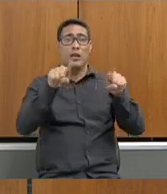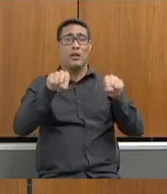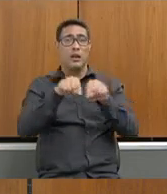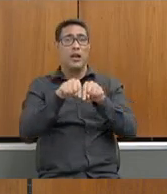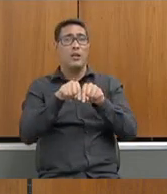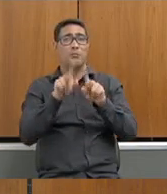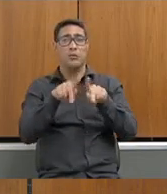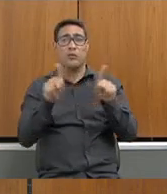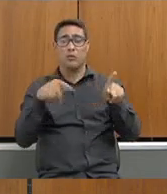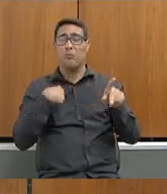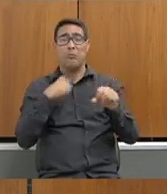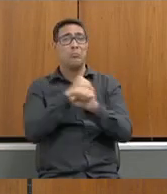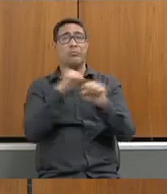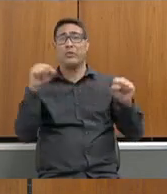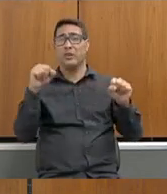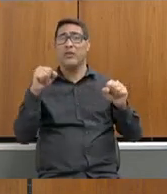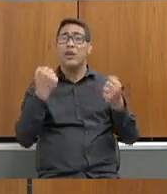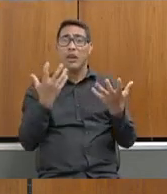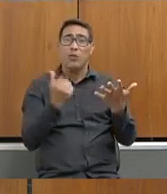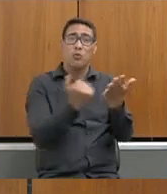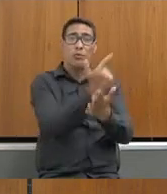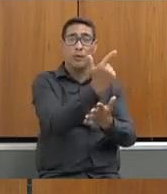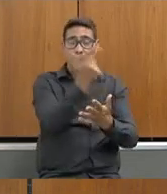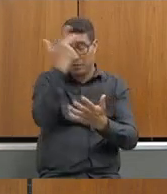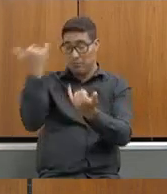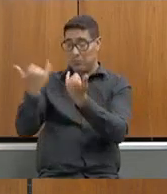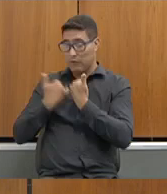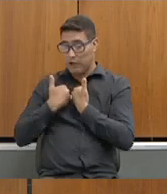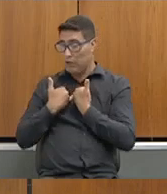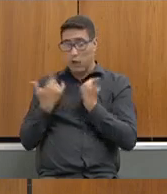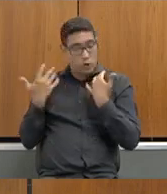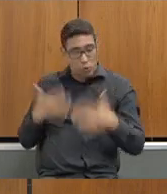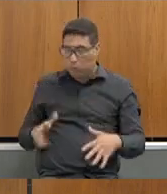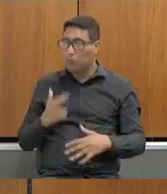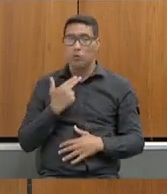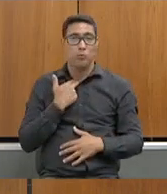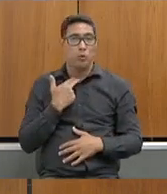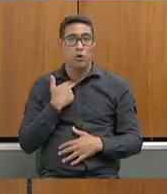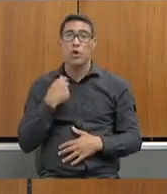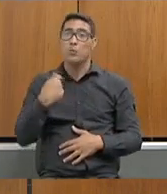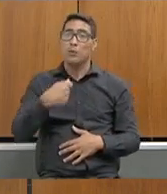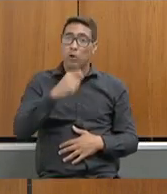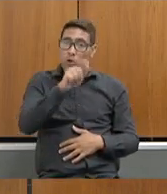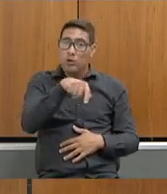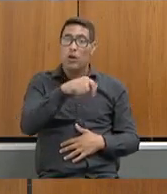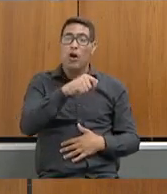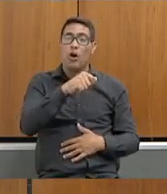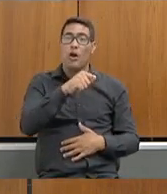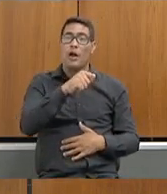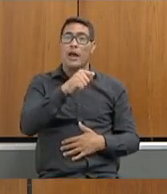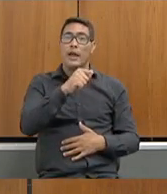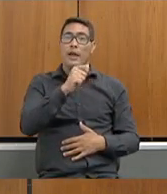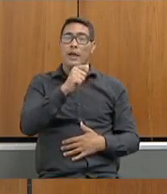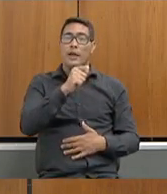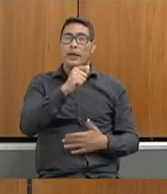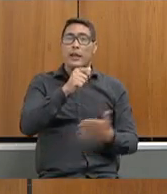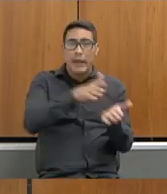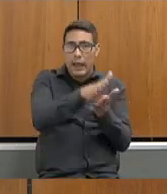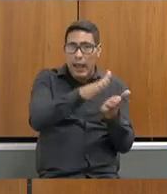sofá, falavam com a gente assim, não pode comprar, porque o dinheiro só pode ser gasto com o estudante, poxa vida,